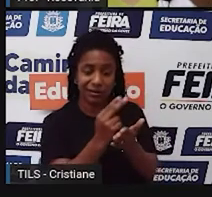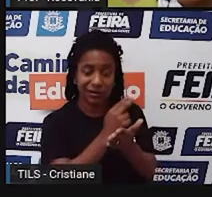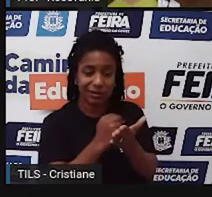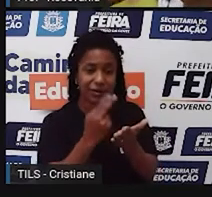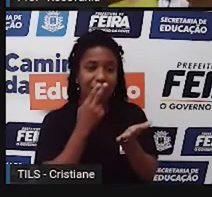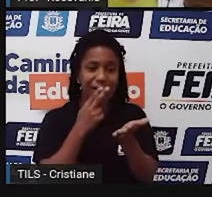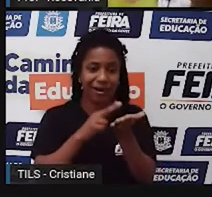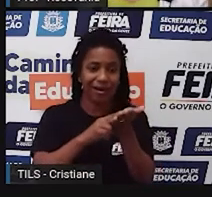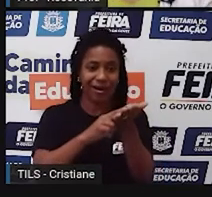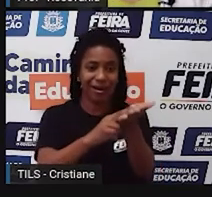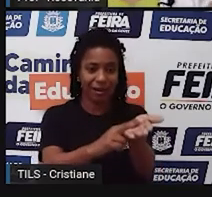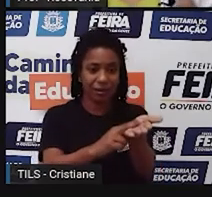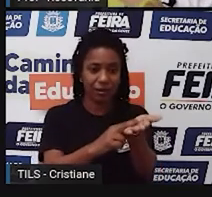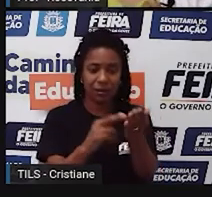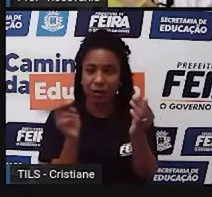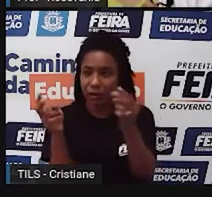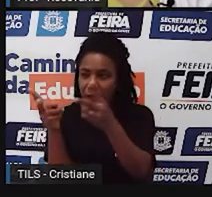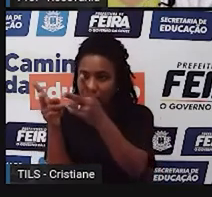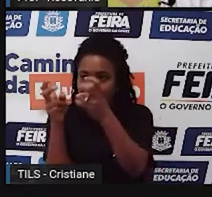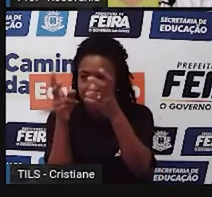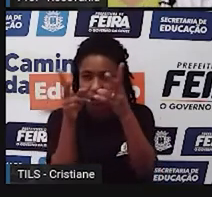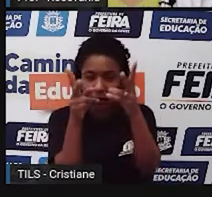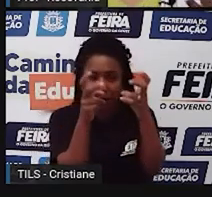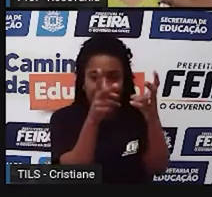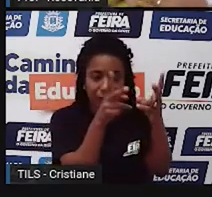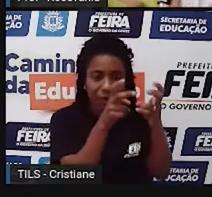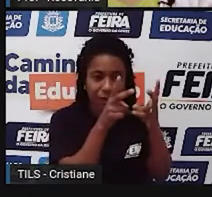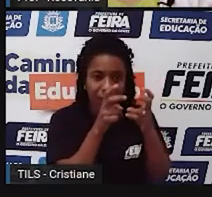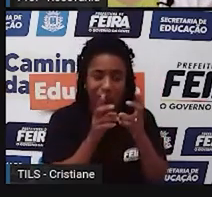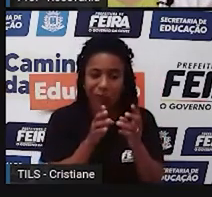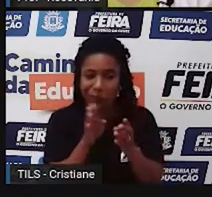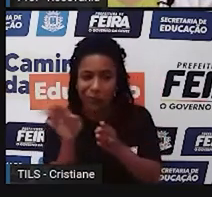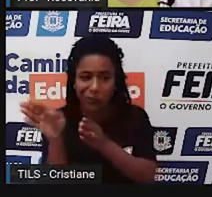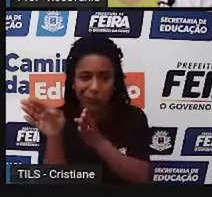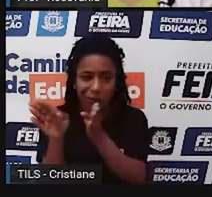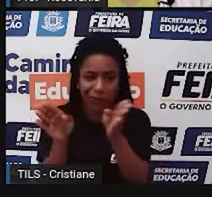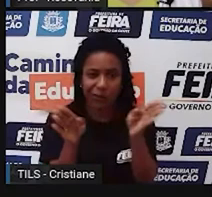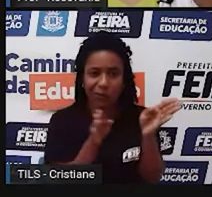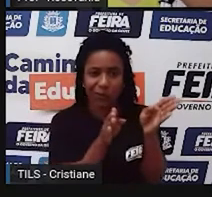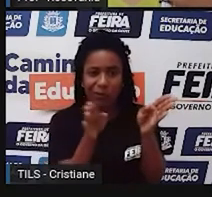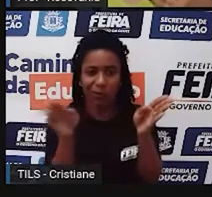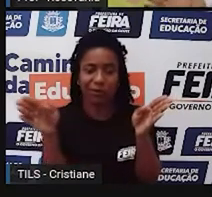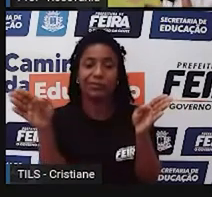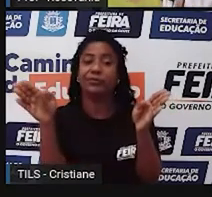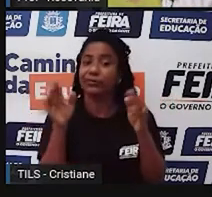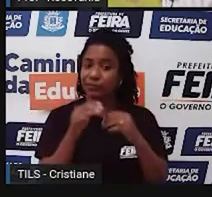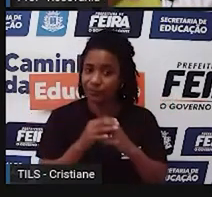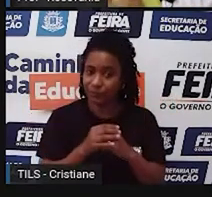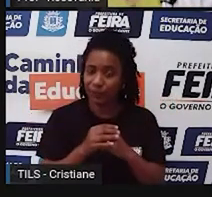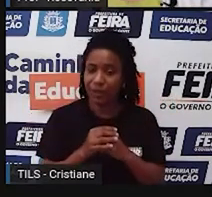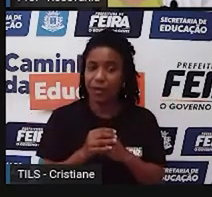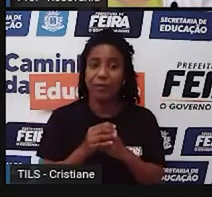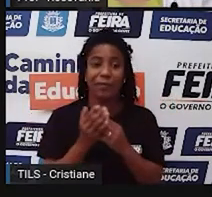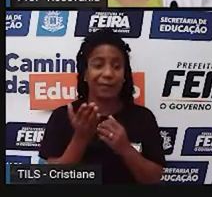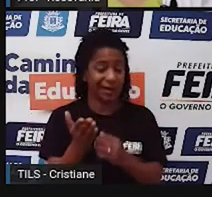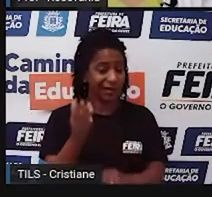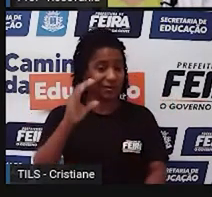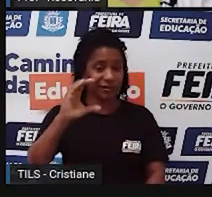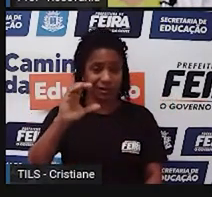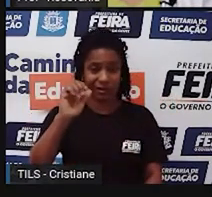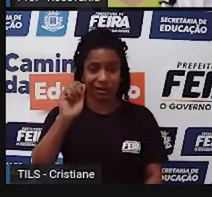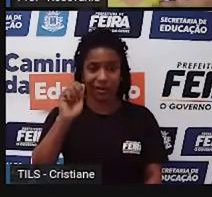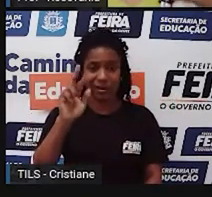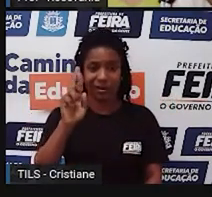muito, assim, com observação dele. A cartografia, ela passa a um conhecimento científico,